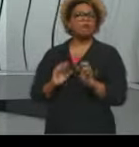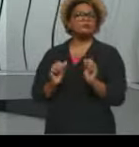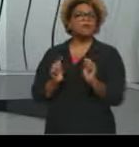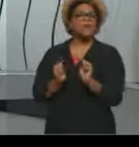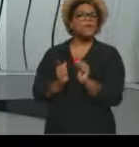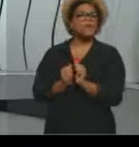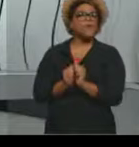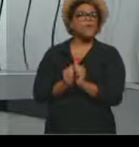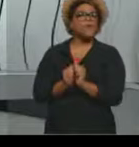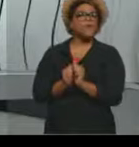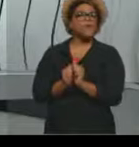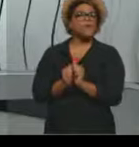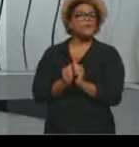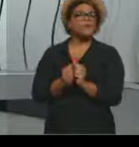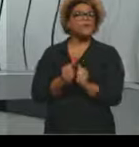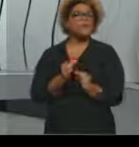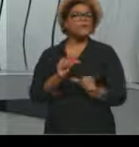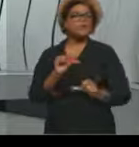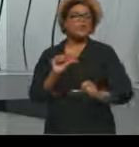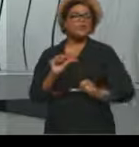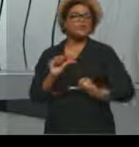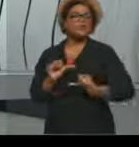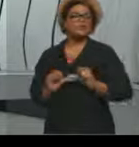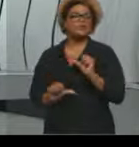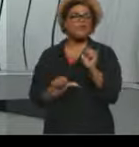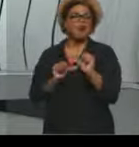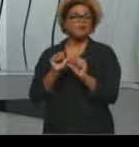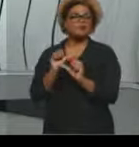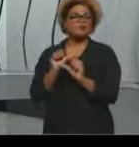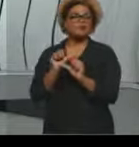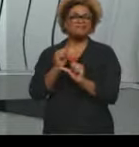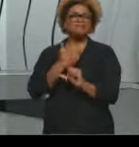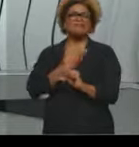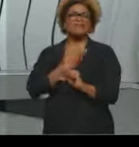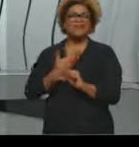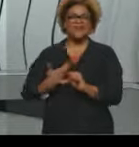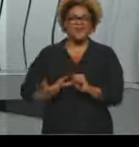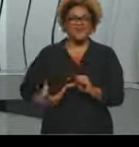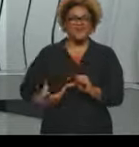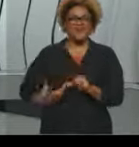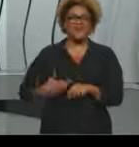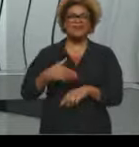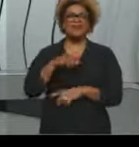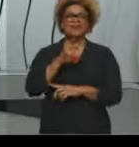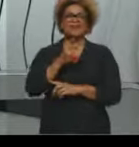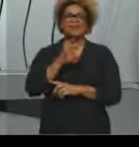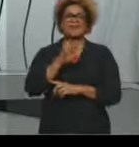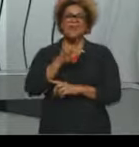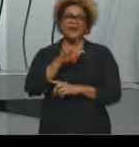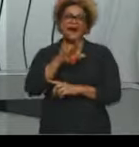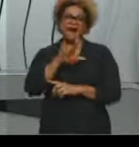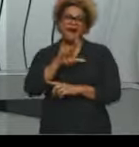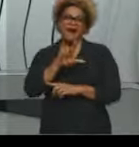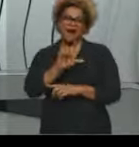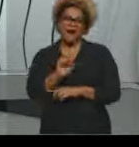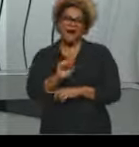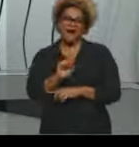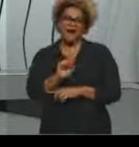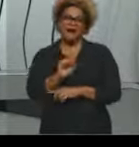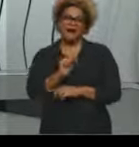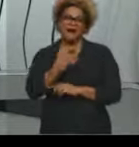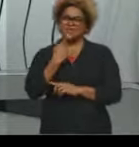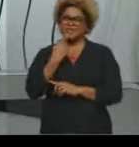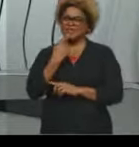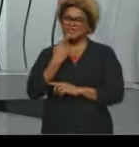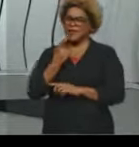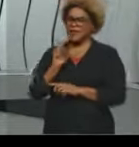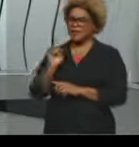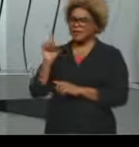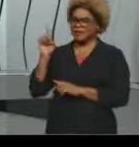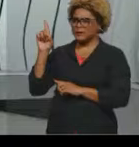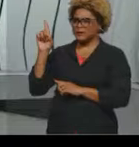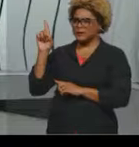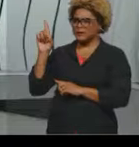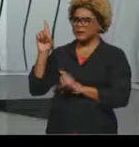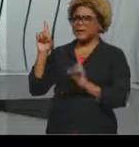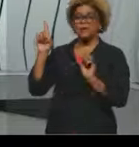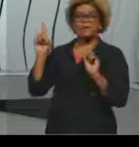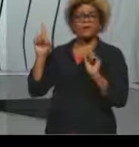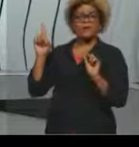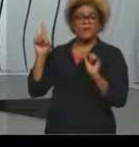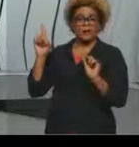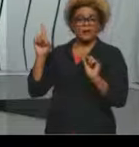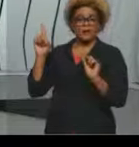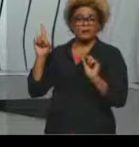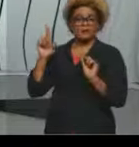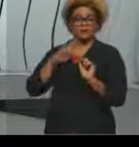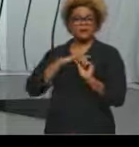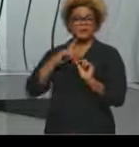de troca, né. O governo Vargas, ele chama muita atenção, que nos ajuda a compreender essa questão que está sendo falada aqui, né, que o Vargas, ele